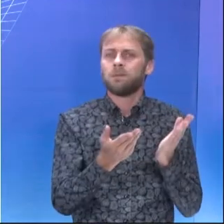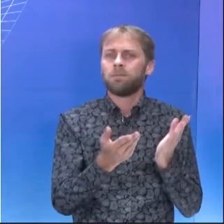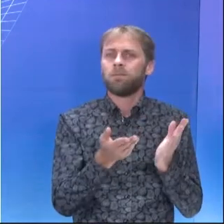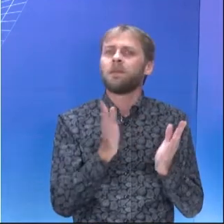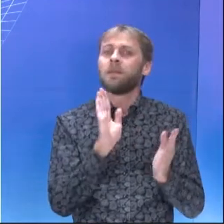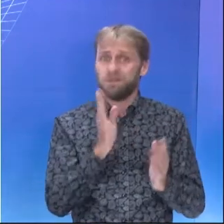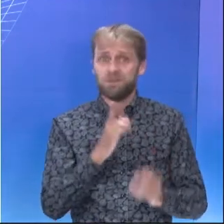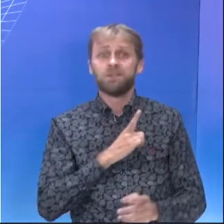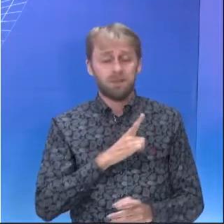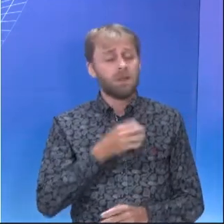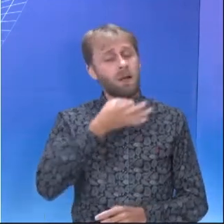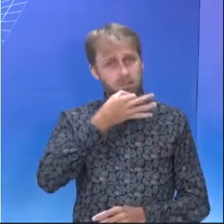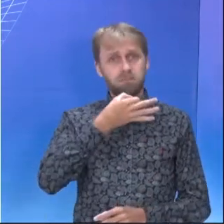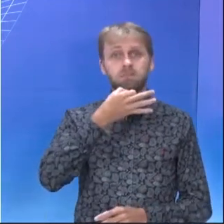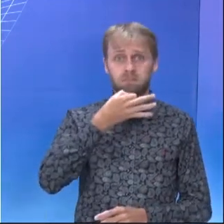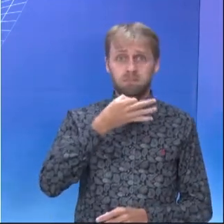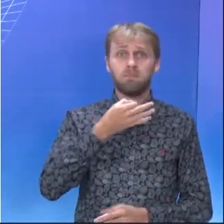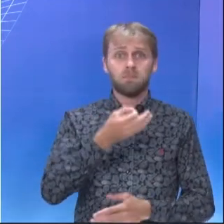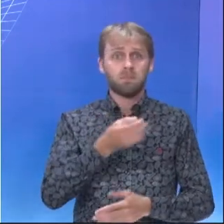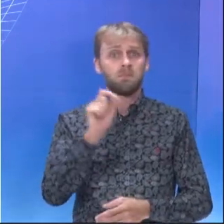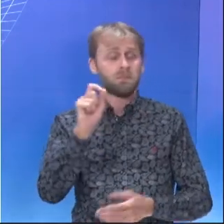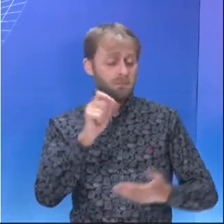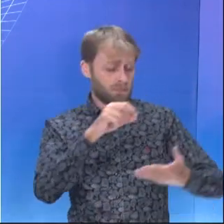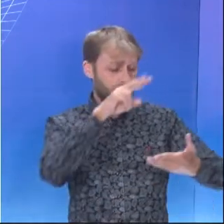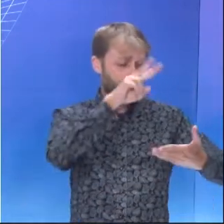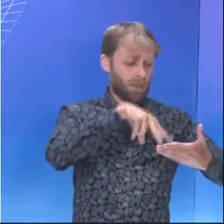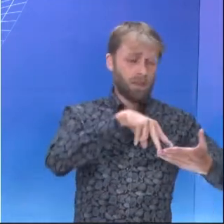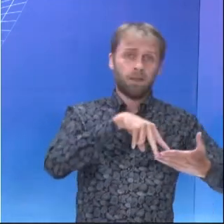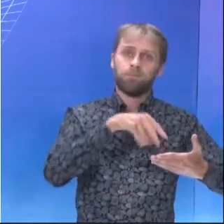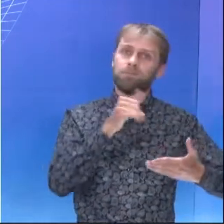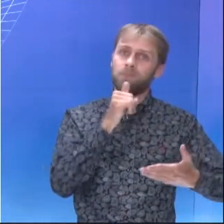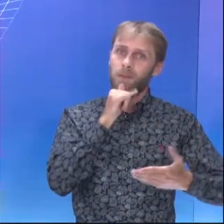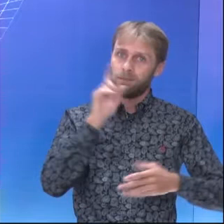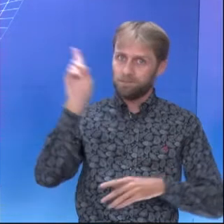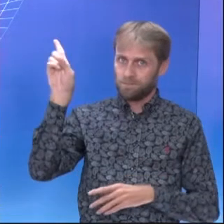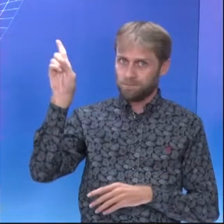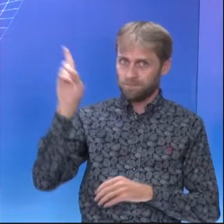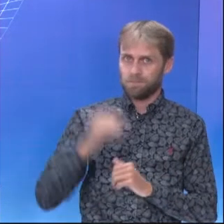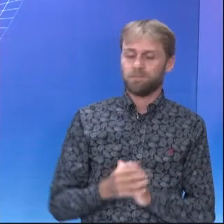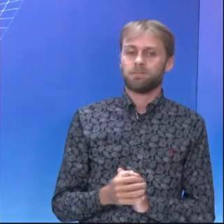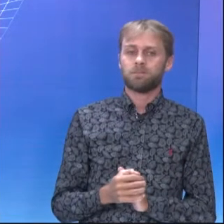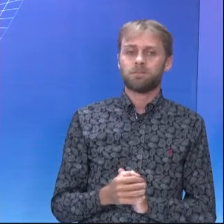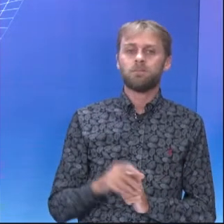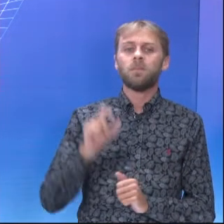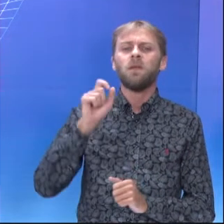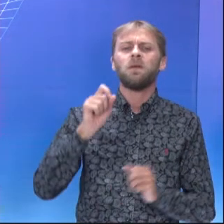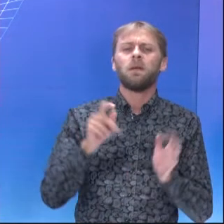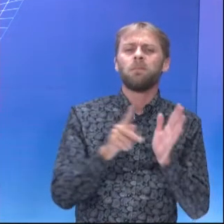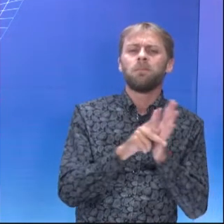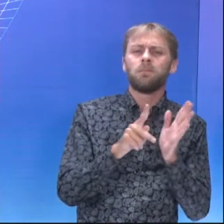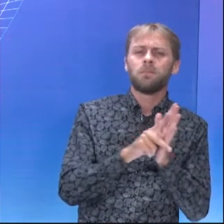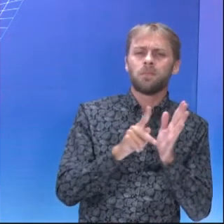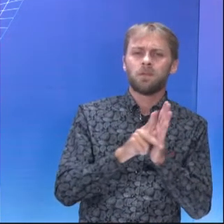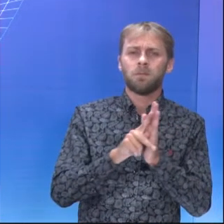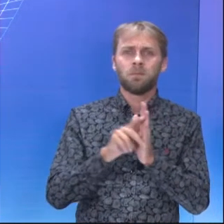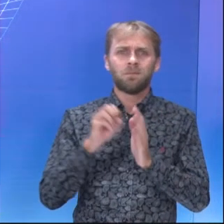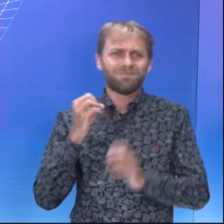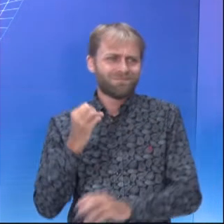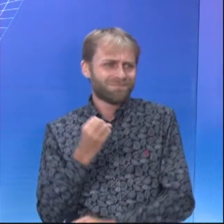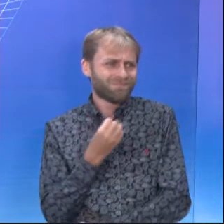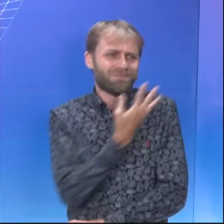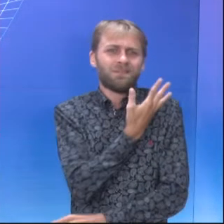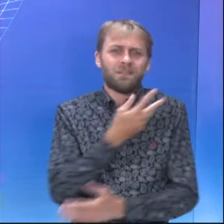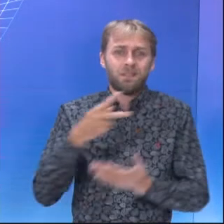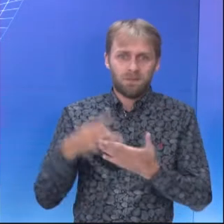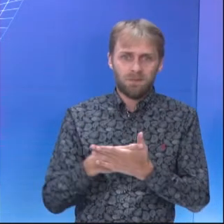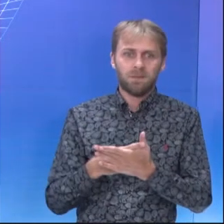monte de dicas daquilo que você vai ler. Quer ver? Olha só. No que diz respeito à tragédia